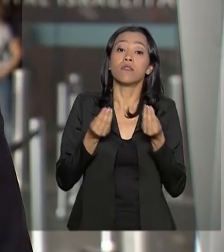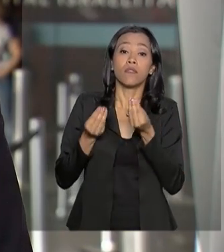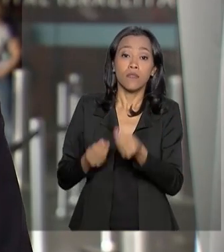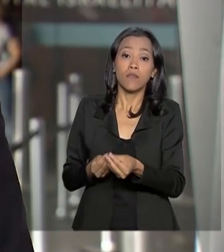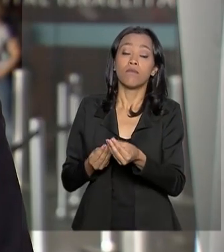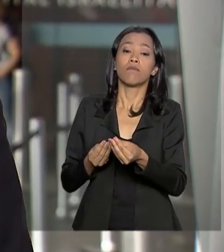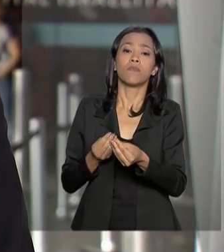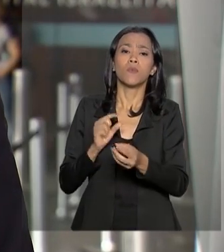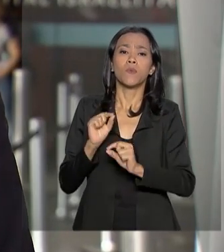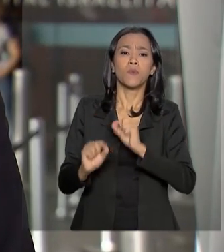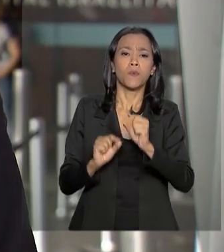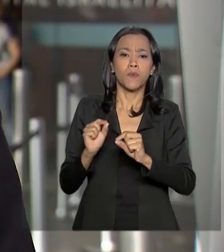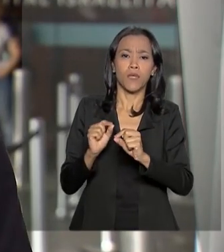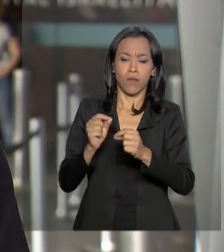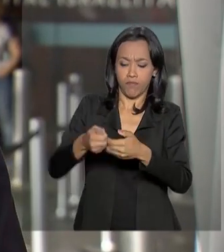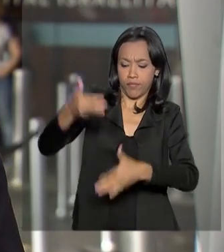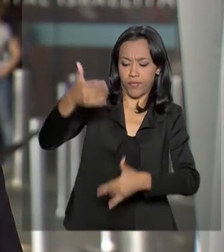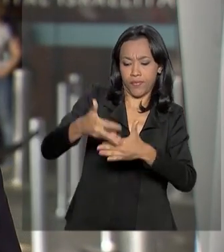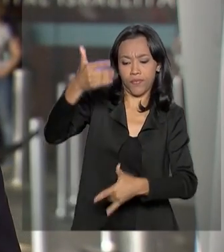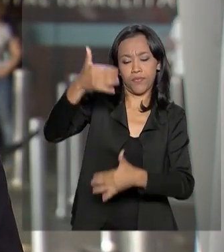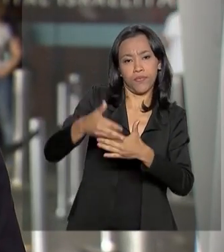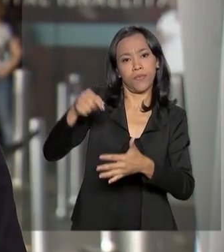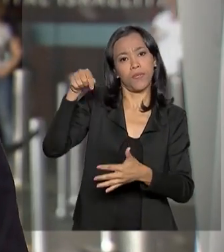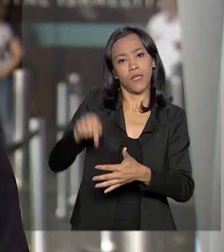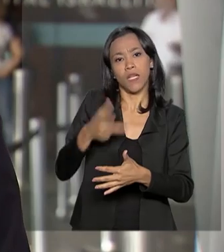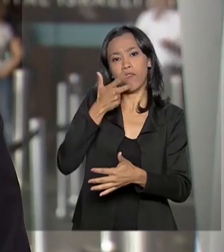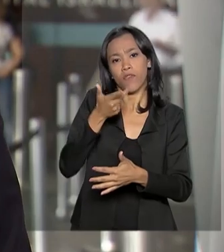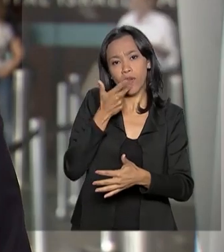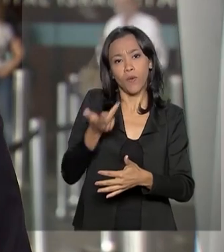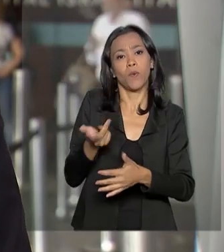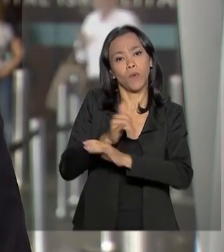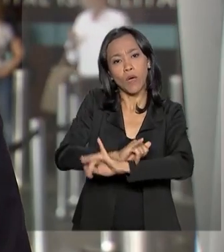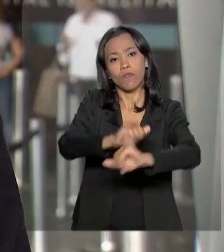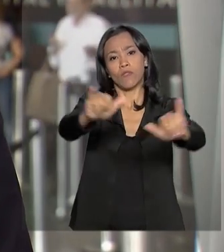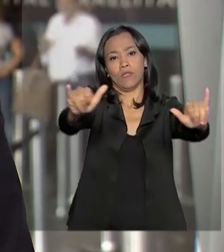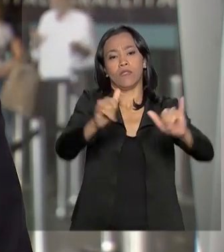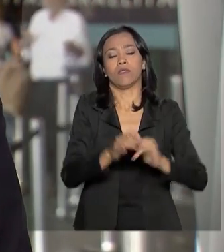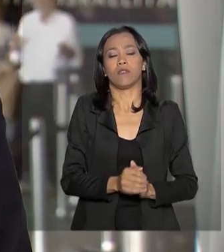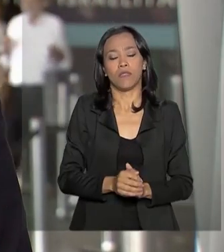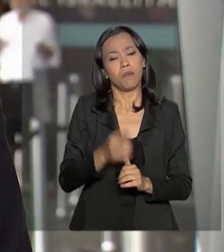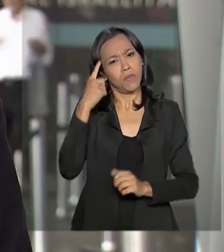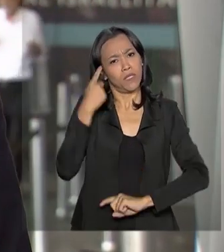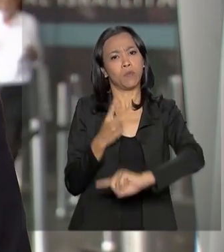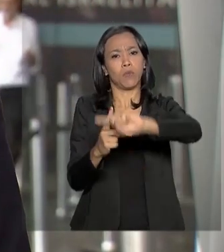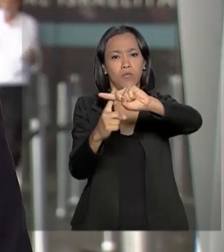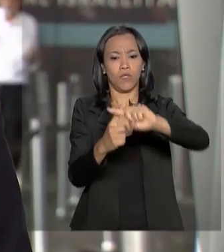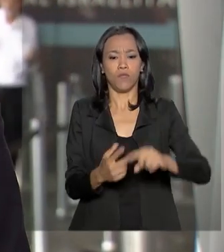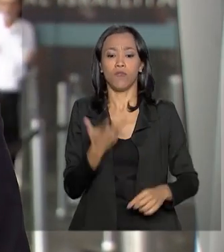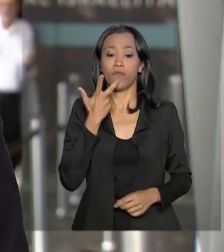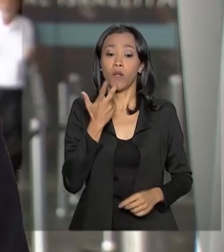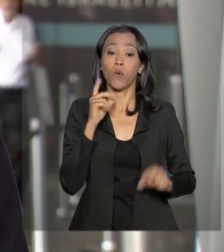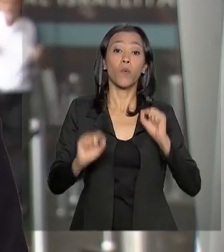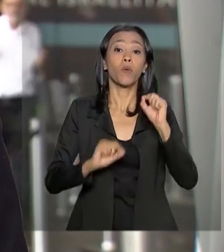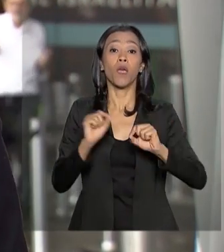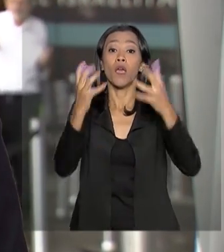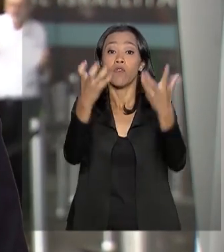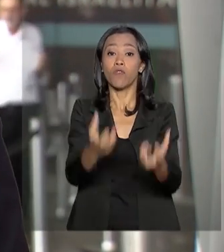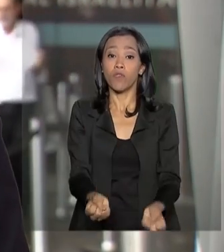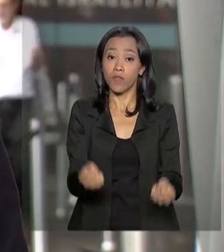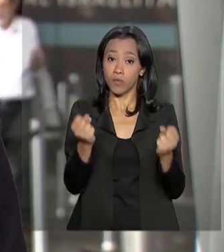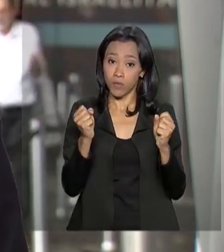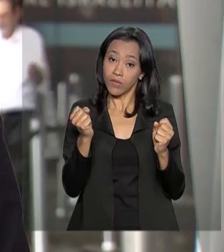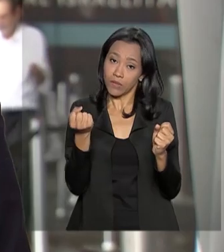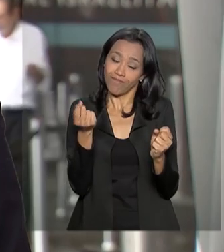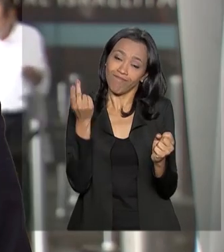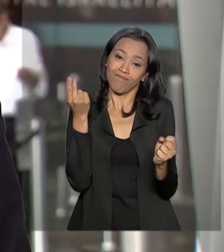nas redes sociais em uma mensagem bastante otimista. disse o presidente, vamos sair